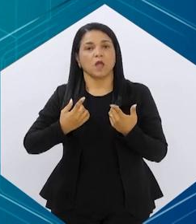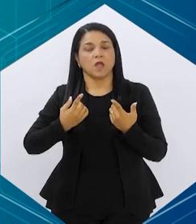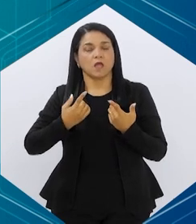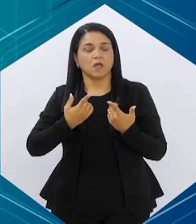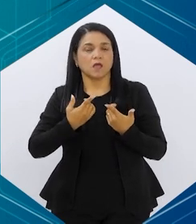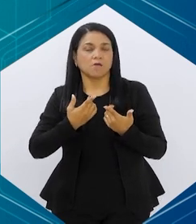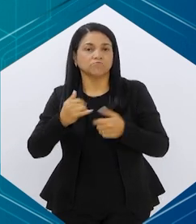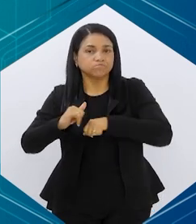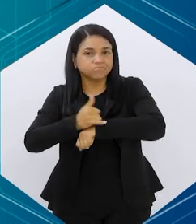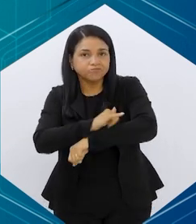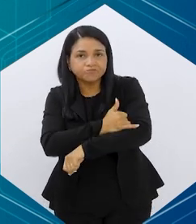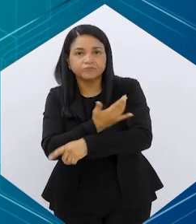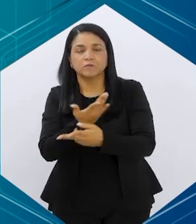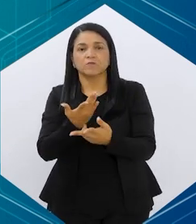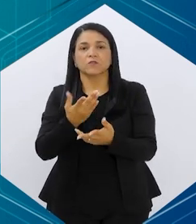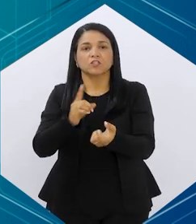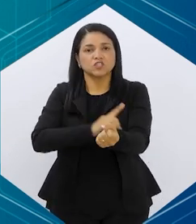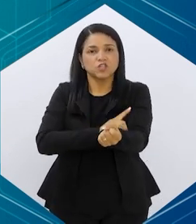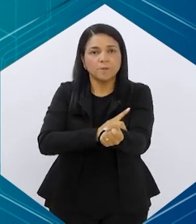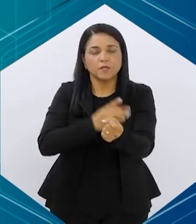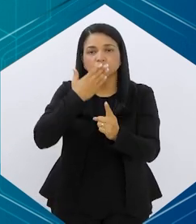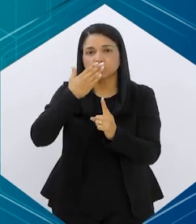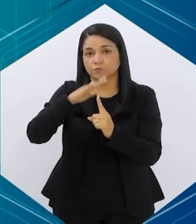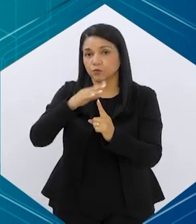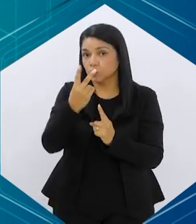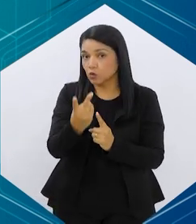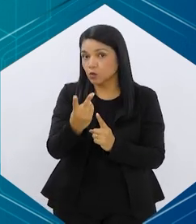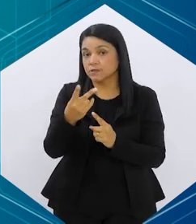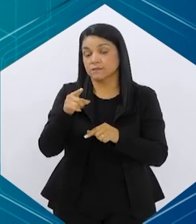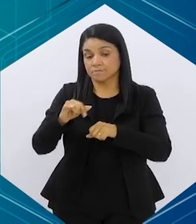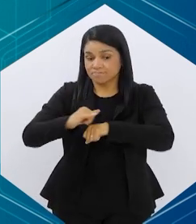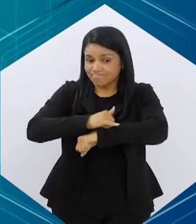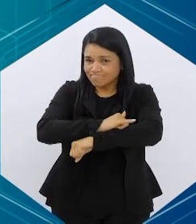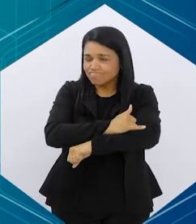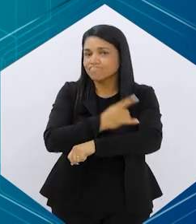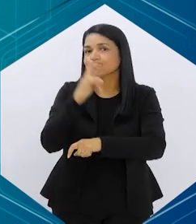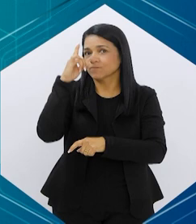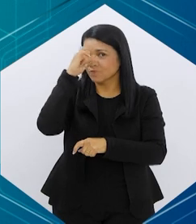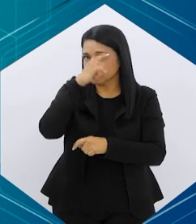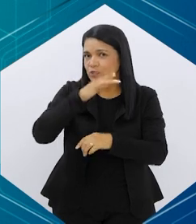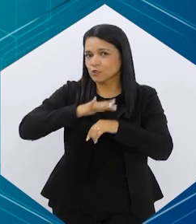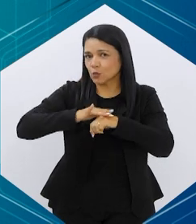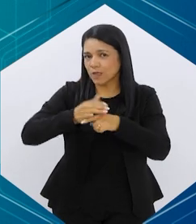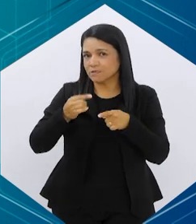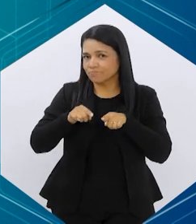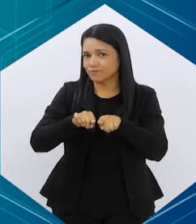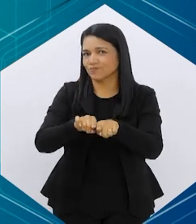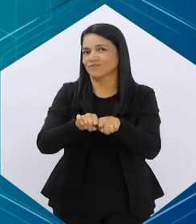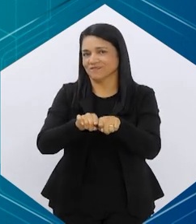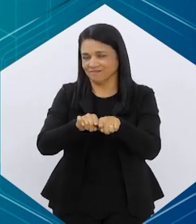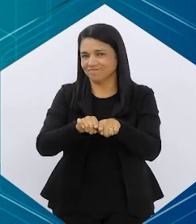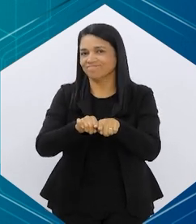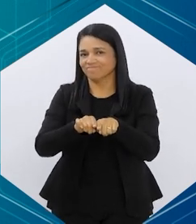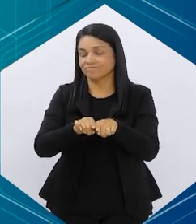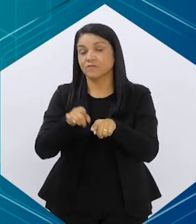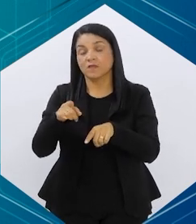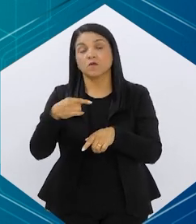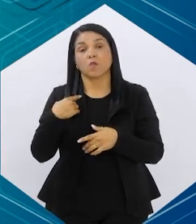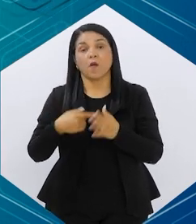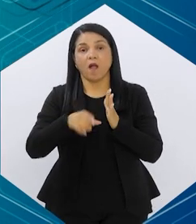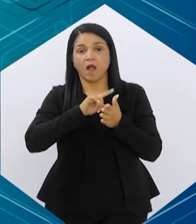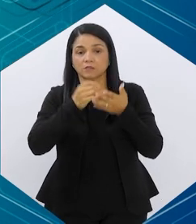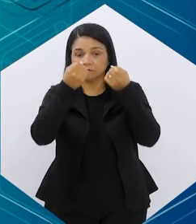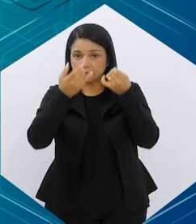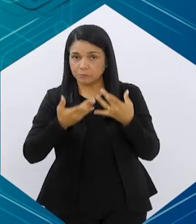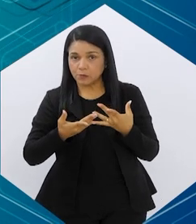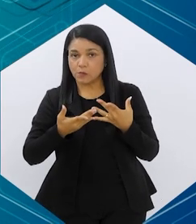metabólica, diabetes tipo 2. O paciente com obesidade é um paciente muito complexo. Então, assim, como a nossa querida colega